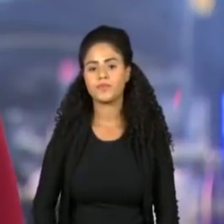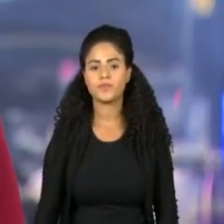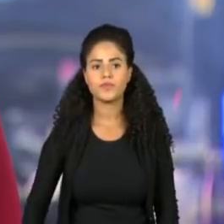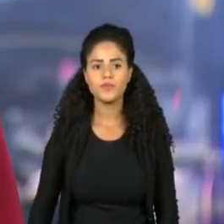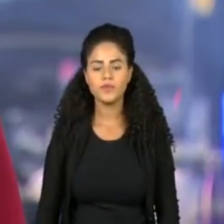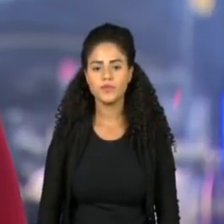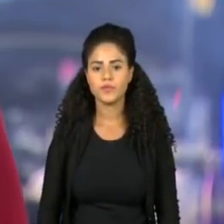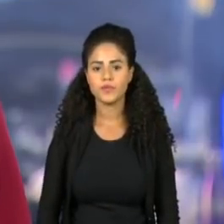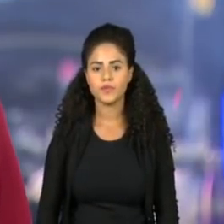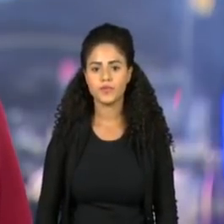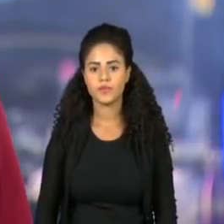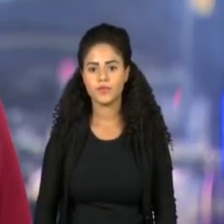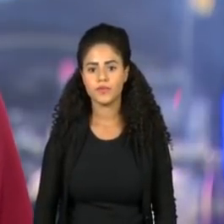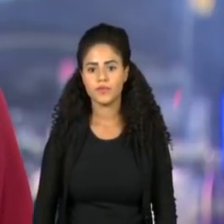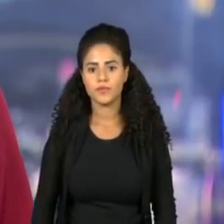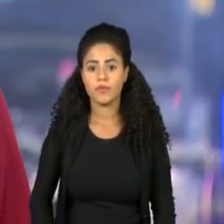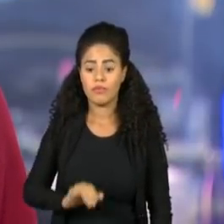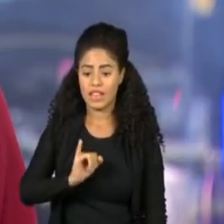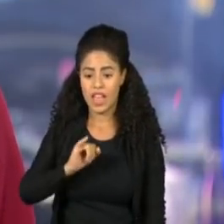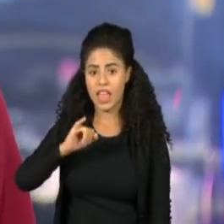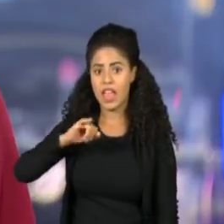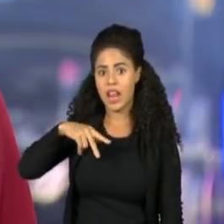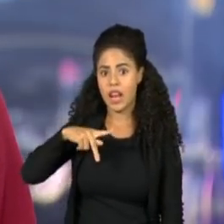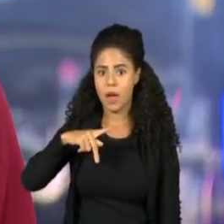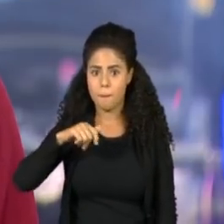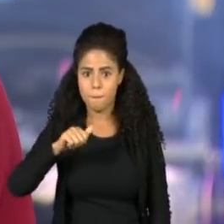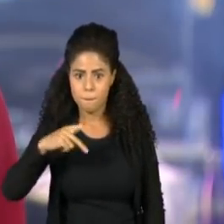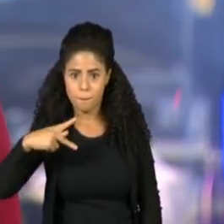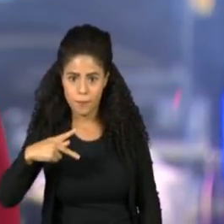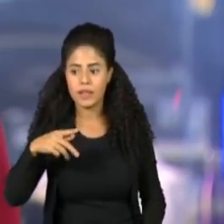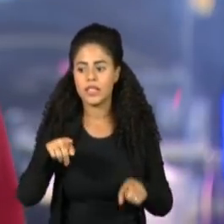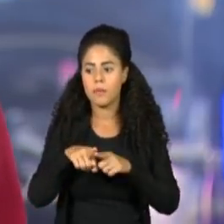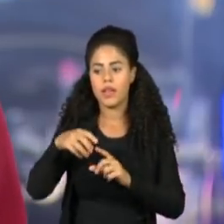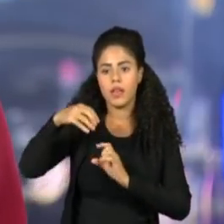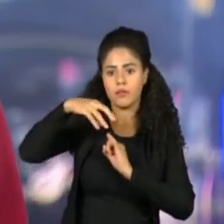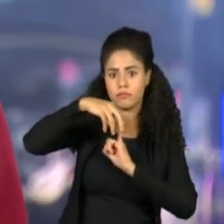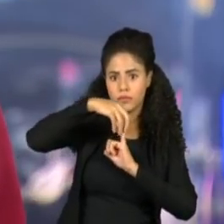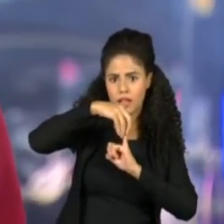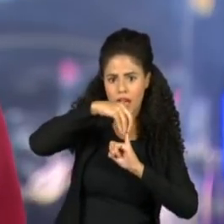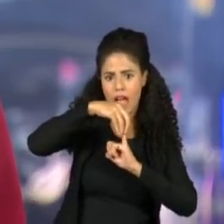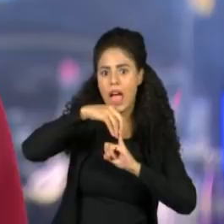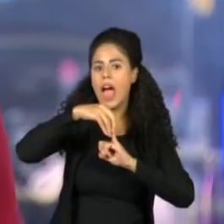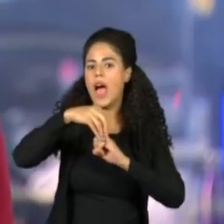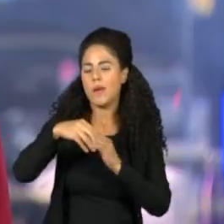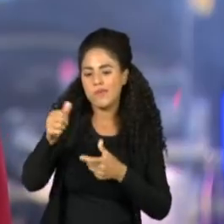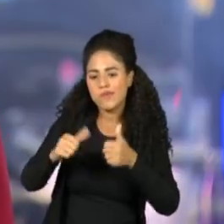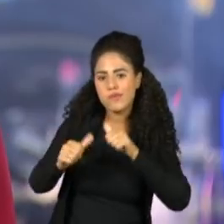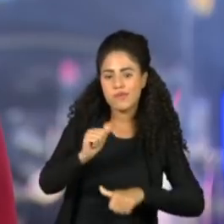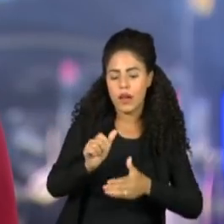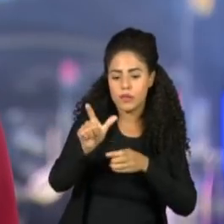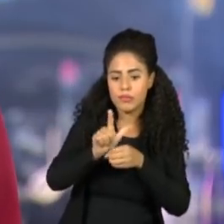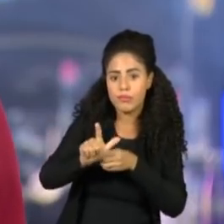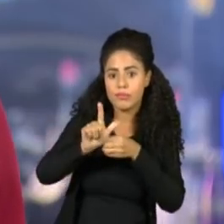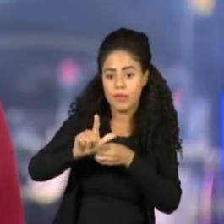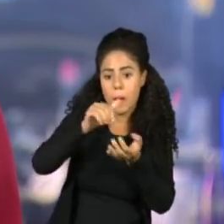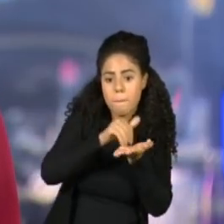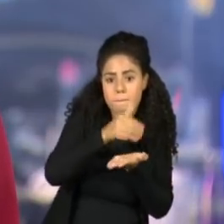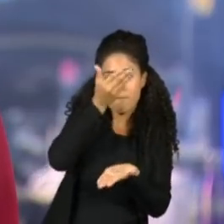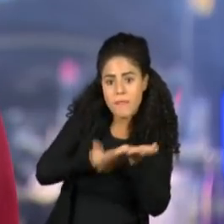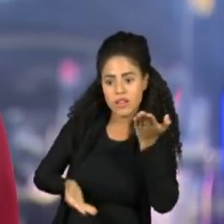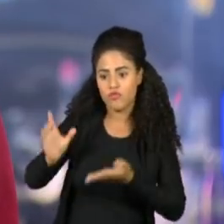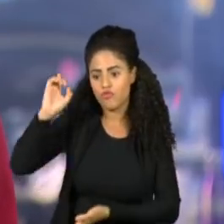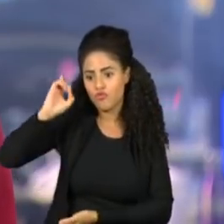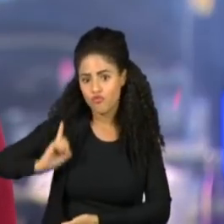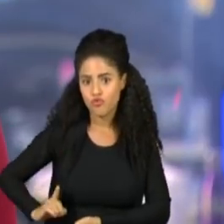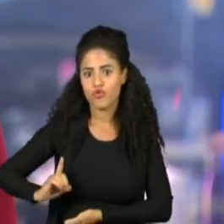Mais uma baixa no INEP. O órgão passa por uma crise de gestão inédita e perde agora o diretor responsável